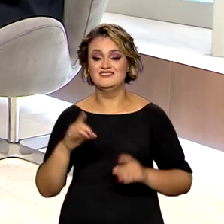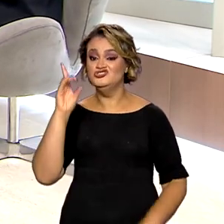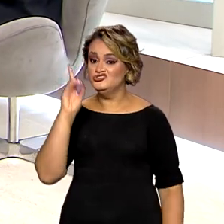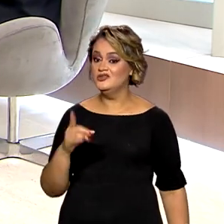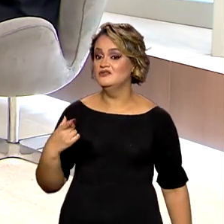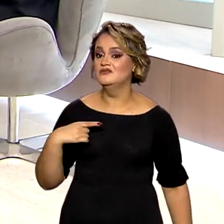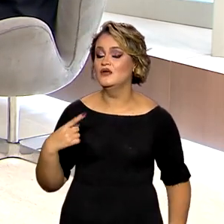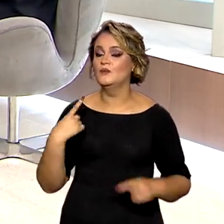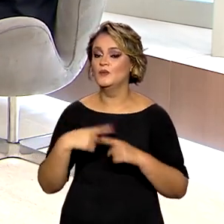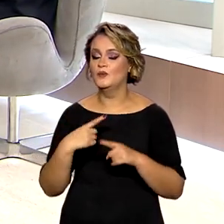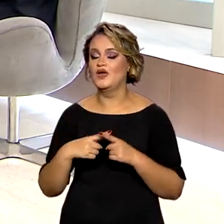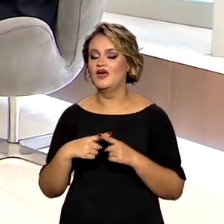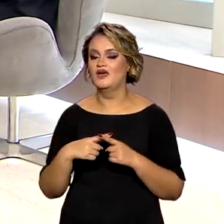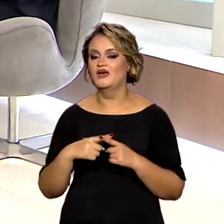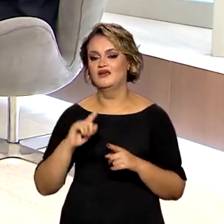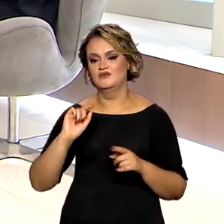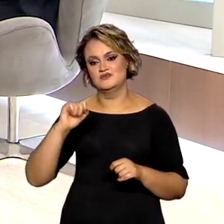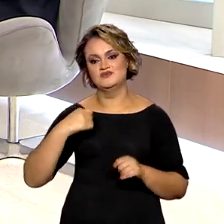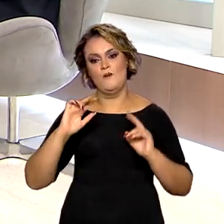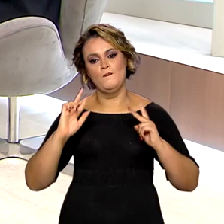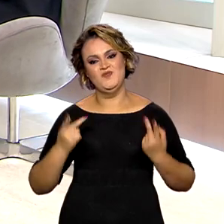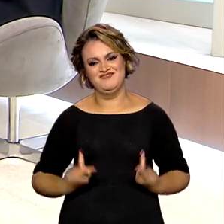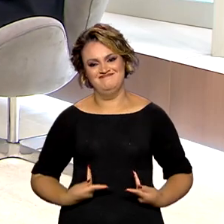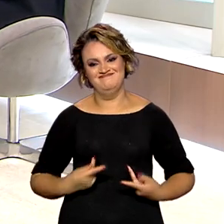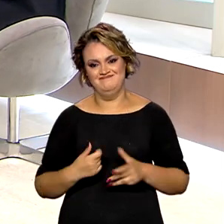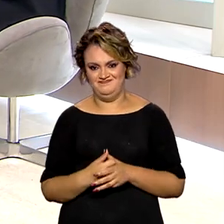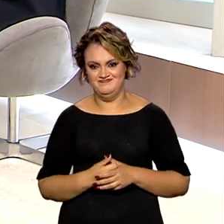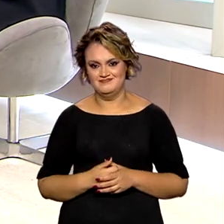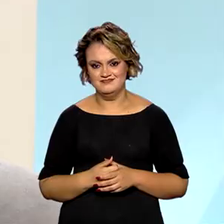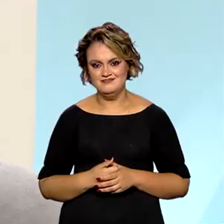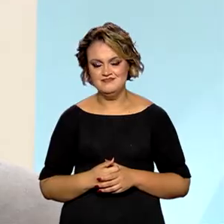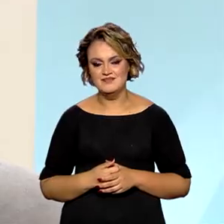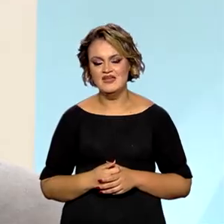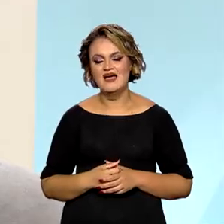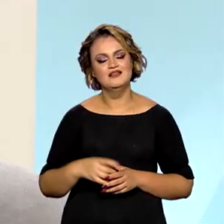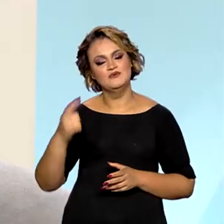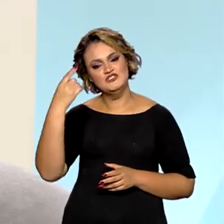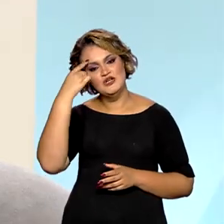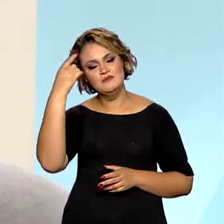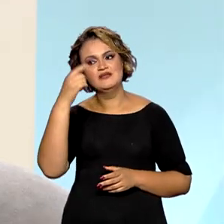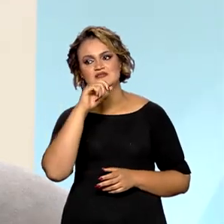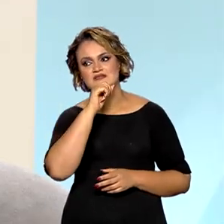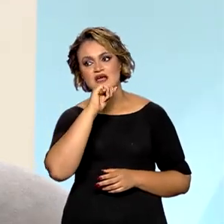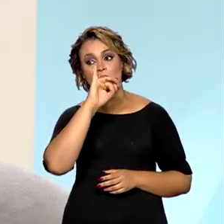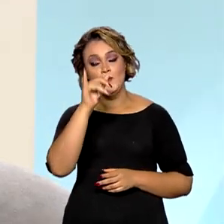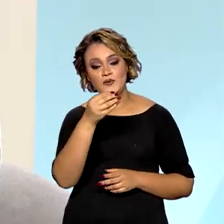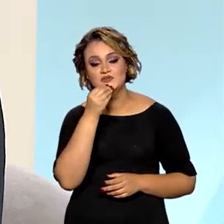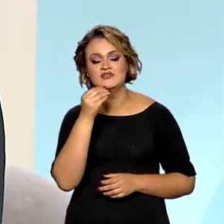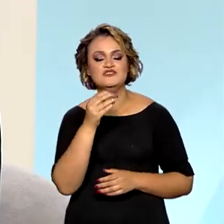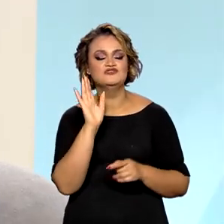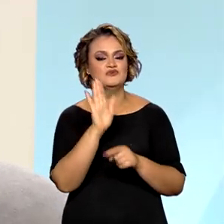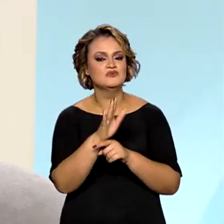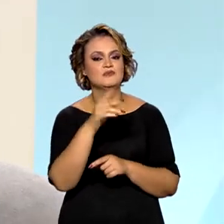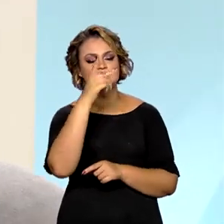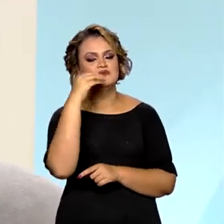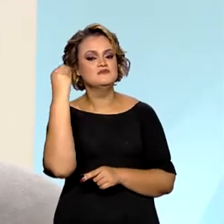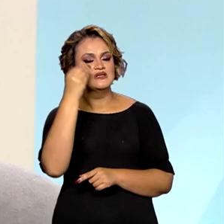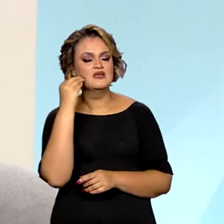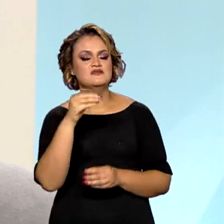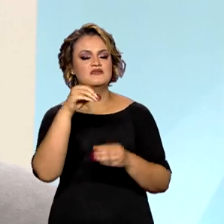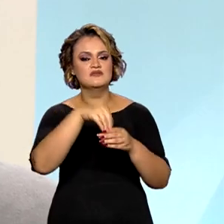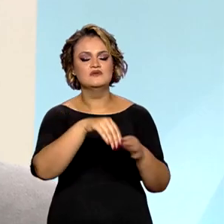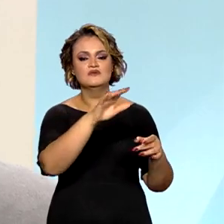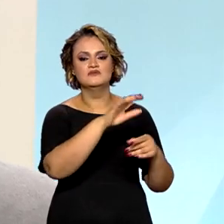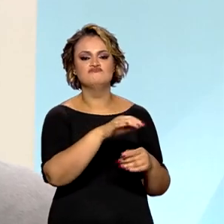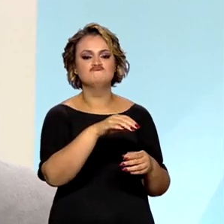então a dignidade precisa ser respeitada. Quando a gente parte desse princípio, a gente dá oportunidades de experiência enquanto Estado para que